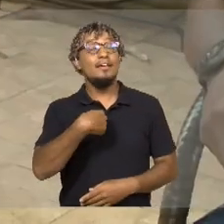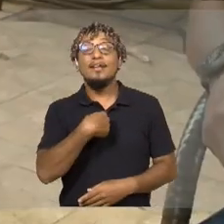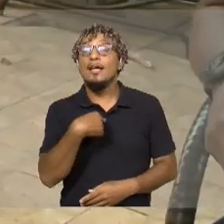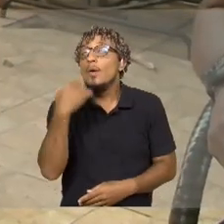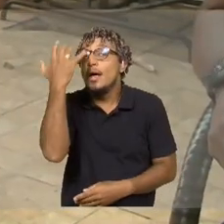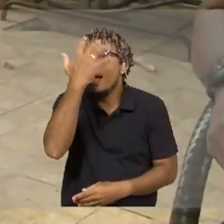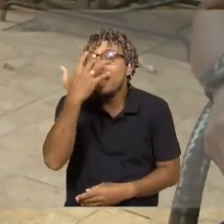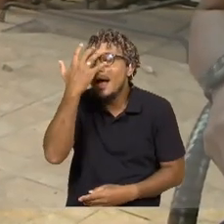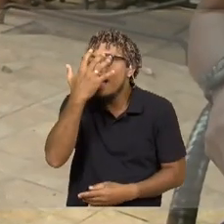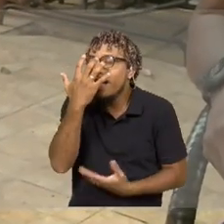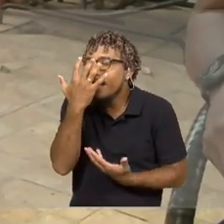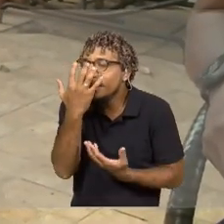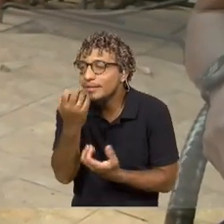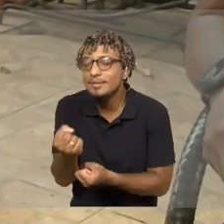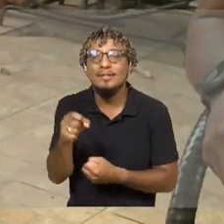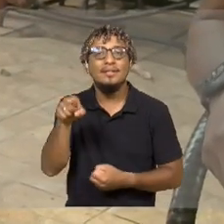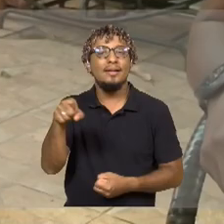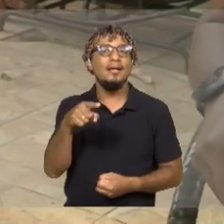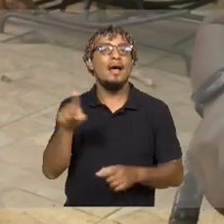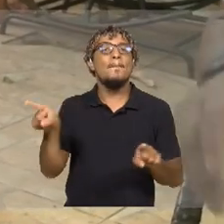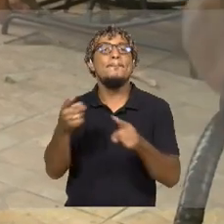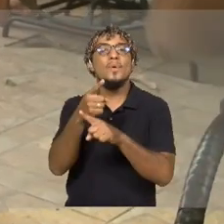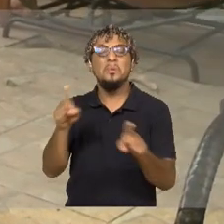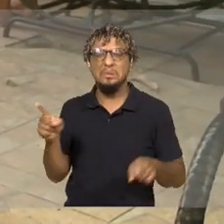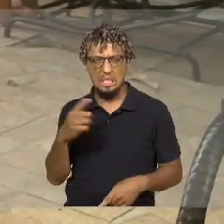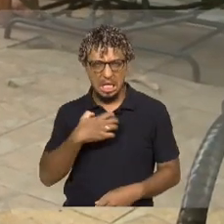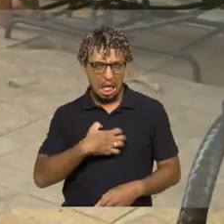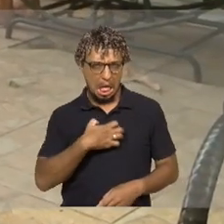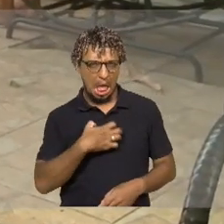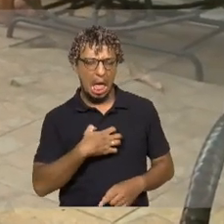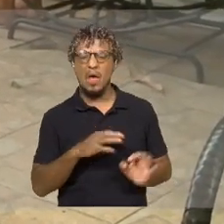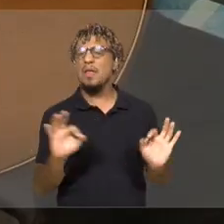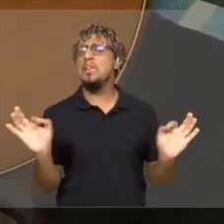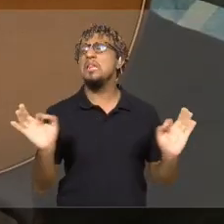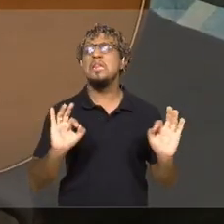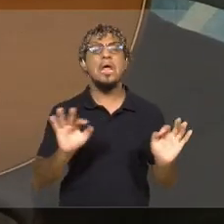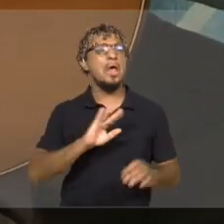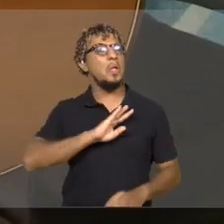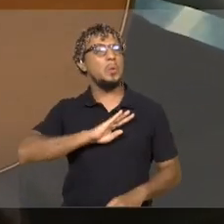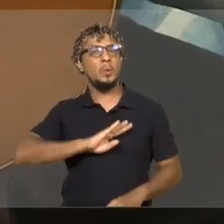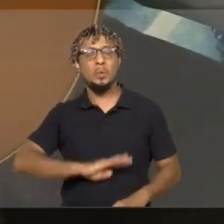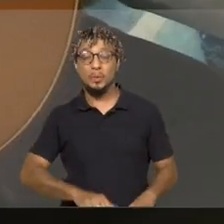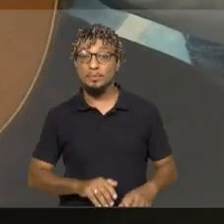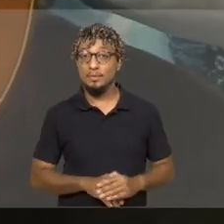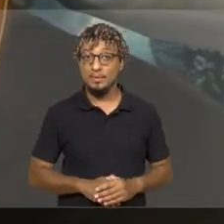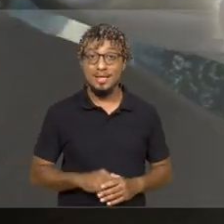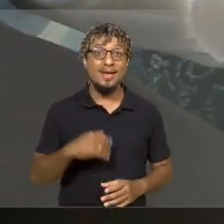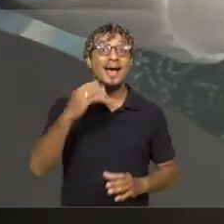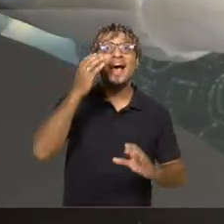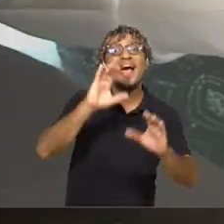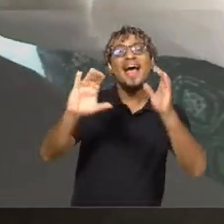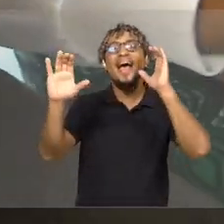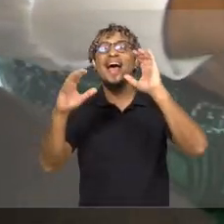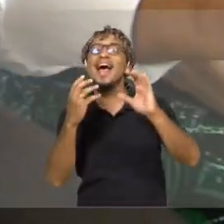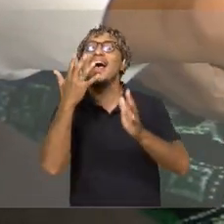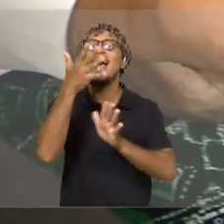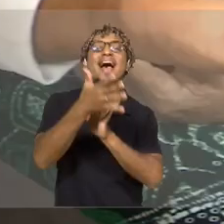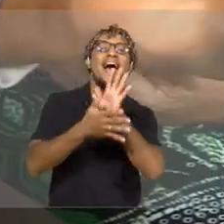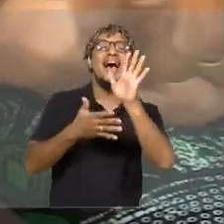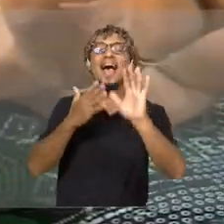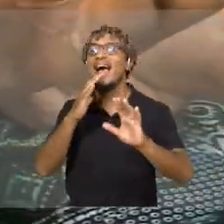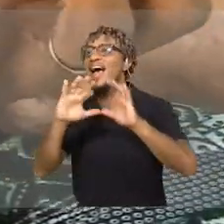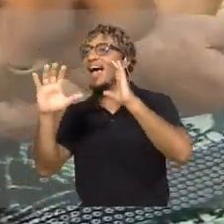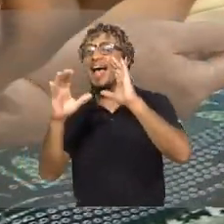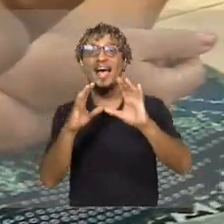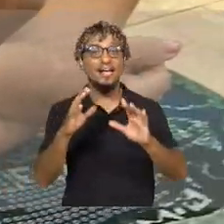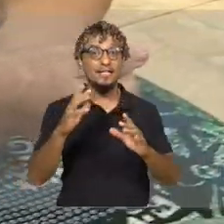música, para não ficar com sentimento de rancor por ninguém. Quem canta, seus males espanta. É,